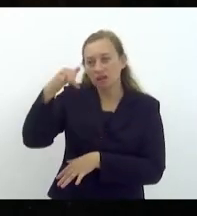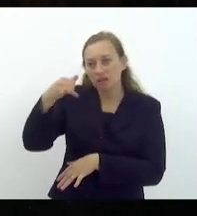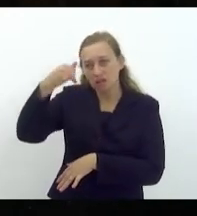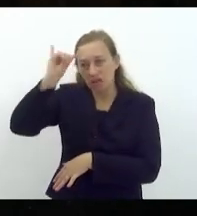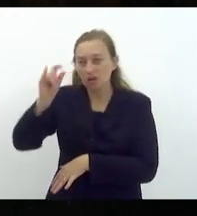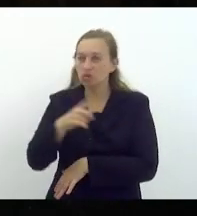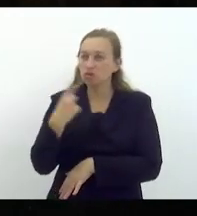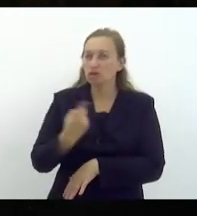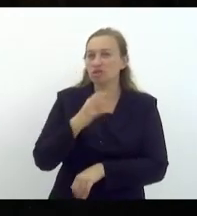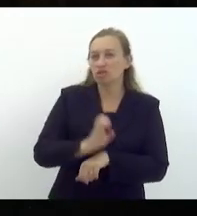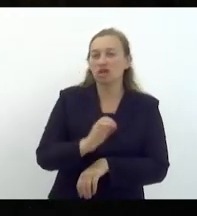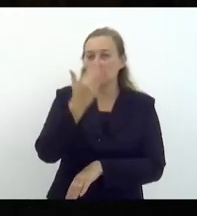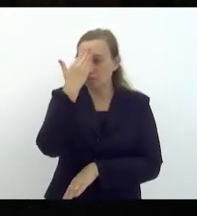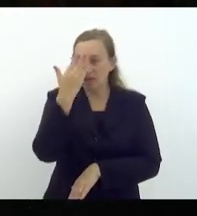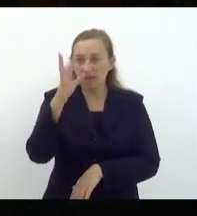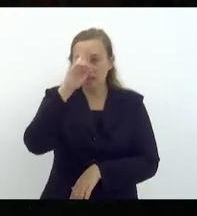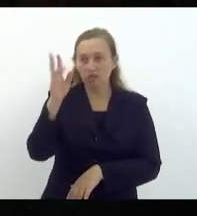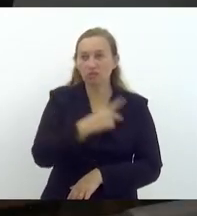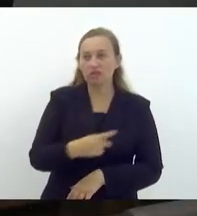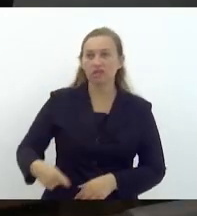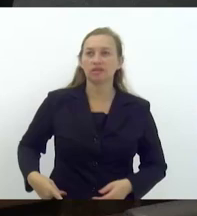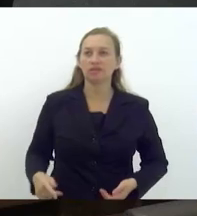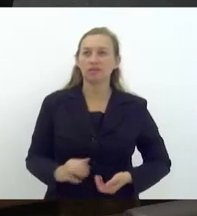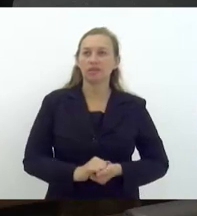nosso Estado. Muito obrigada, senhor presidente.